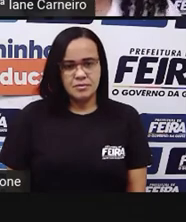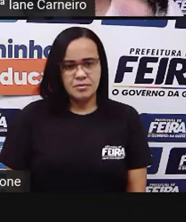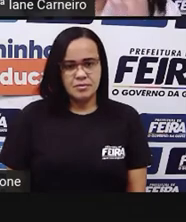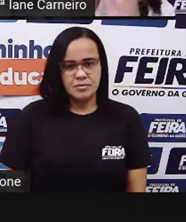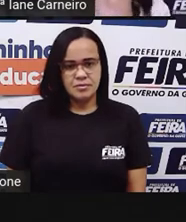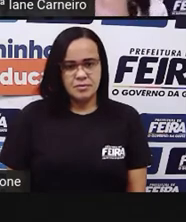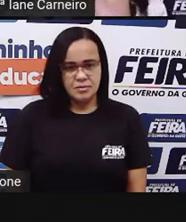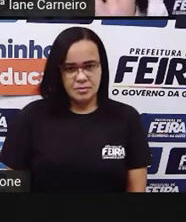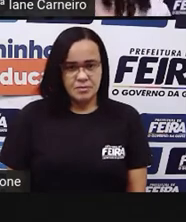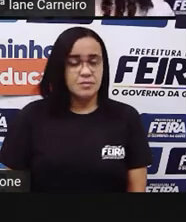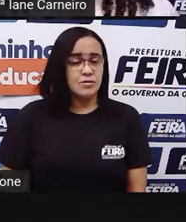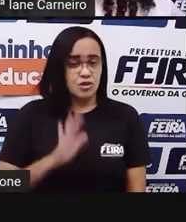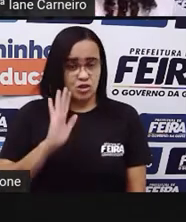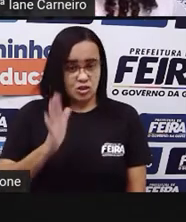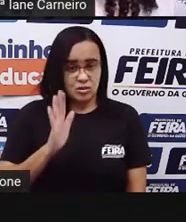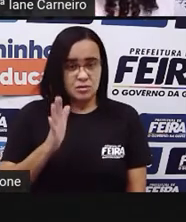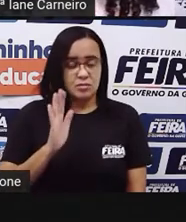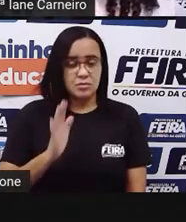Fabrício. Pronto.